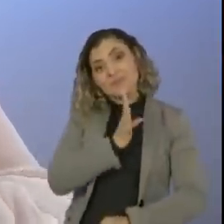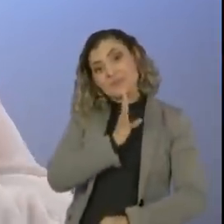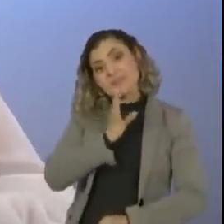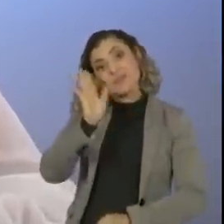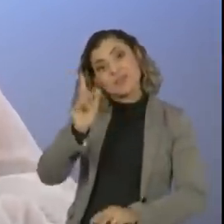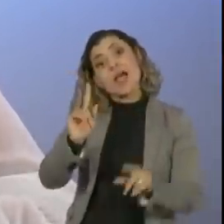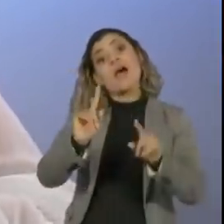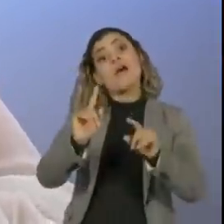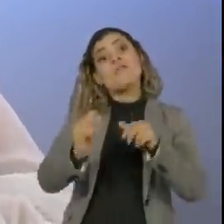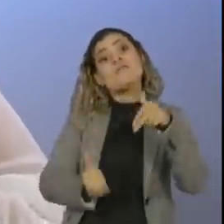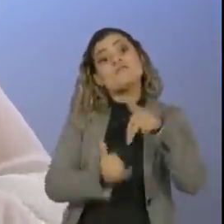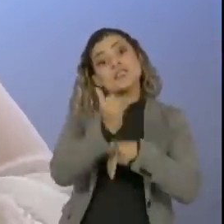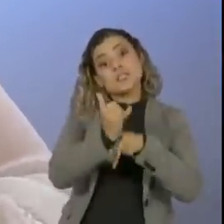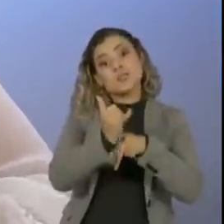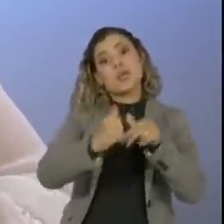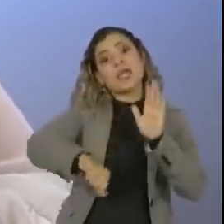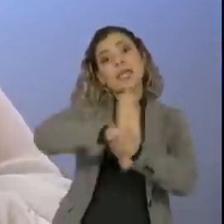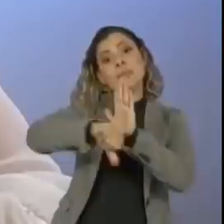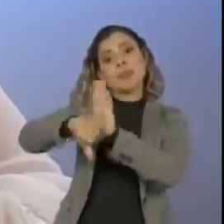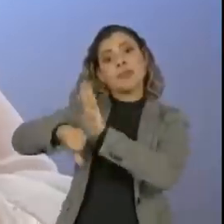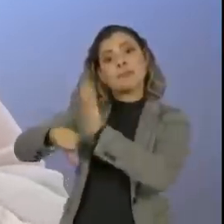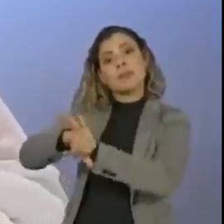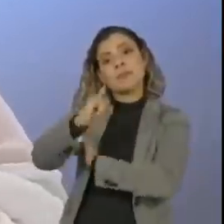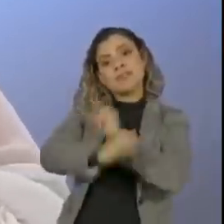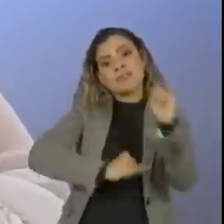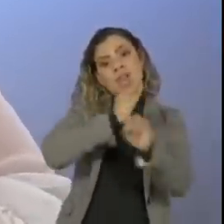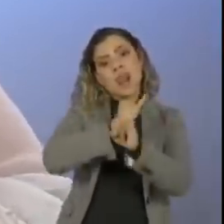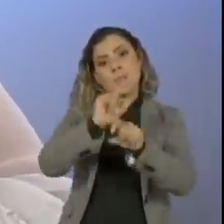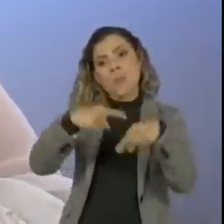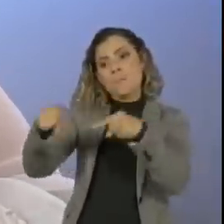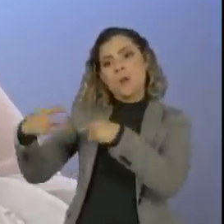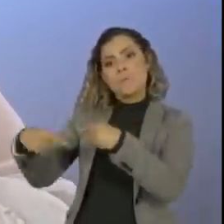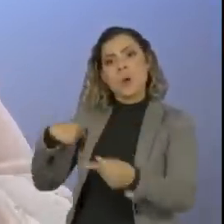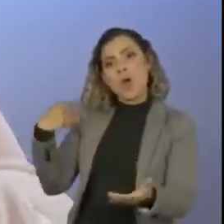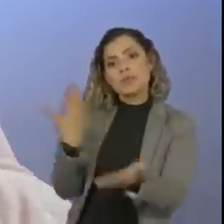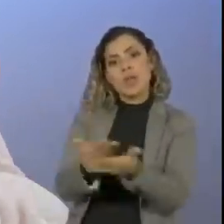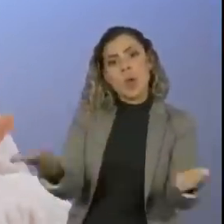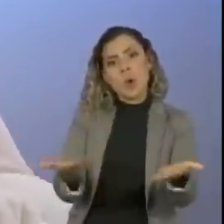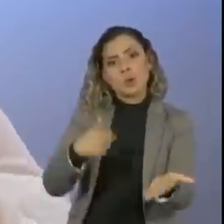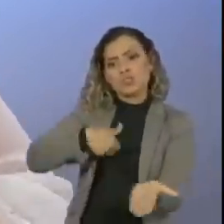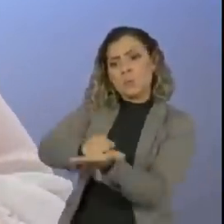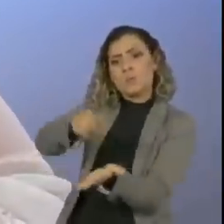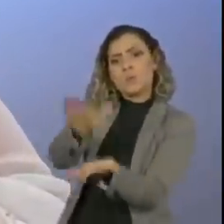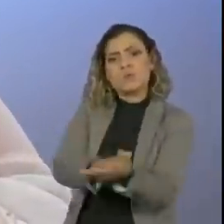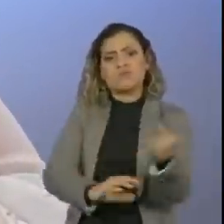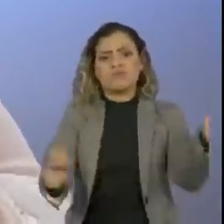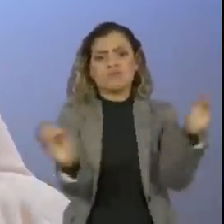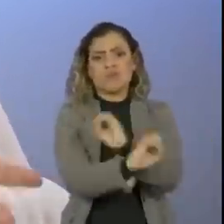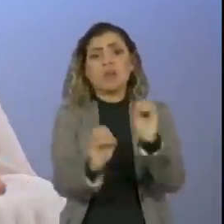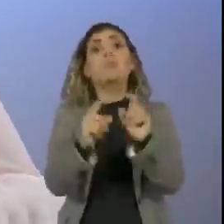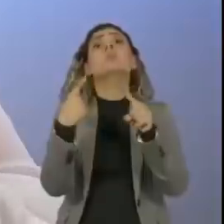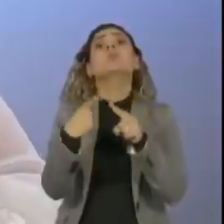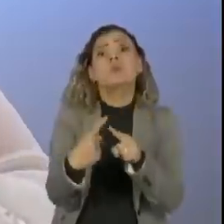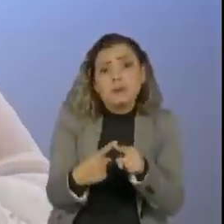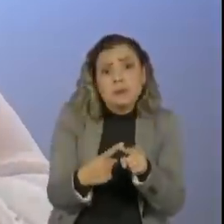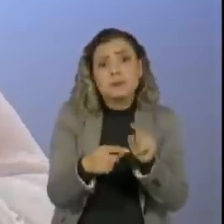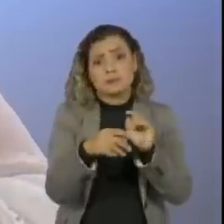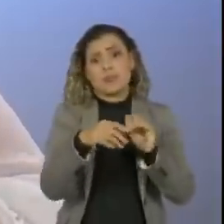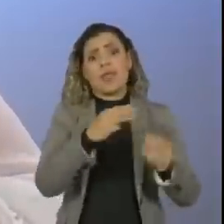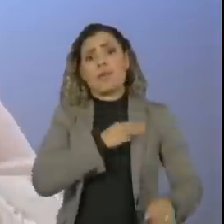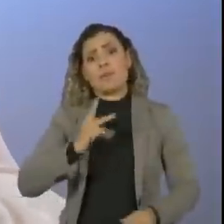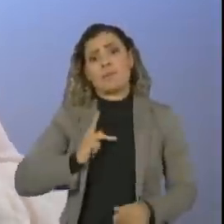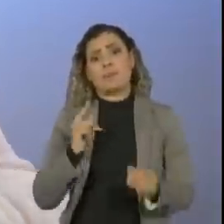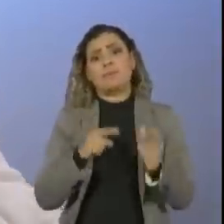foi vítima várias vezes de crimes virtuais, crimes esses que permanecem impunes graças à desídia do Ministério